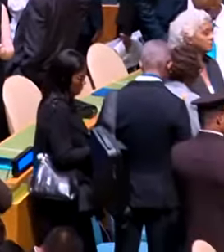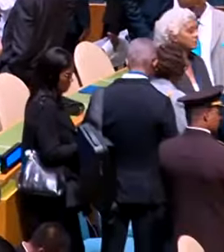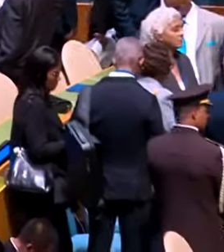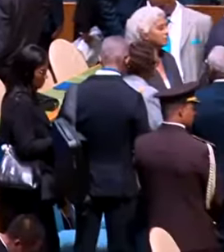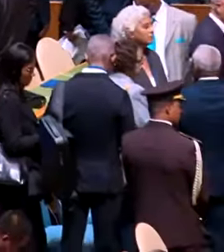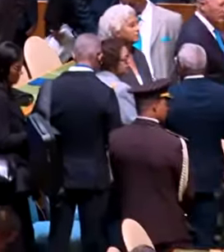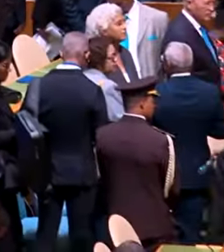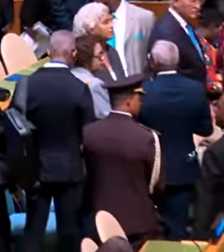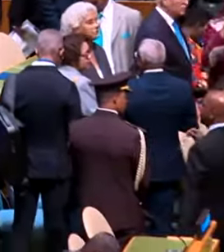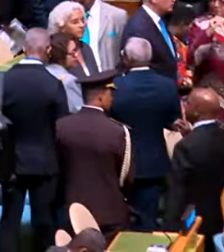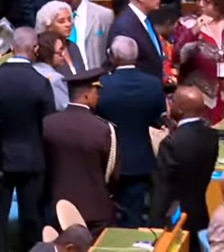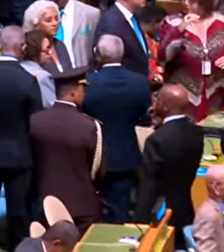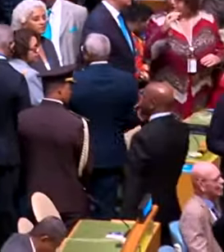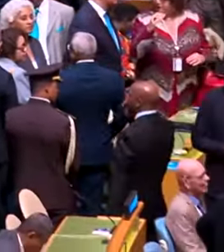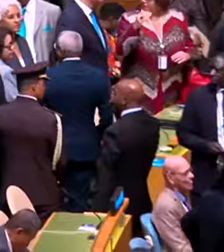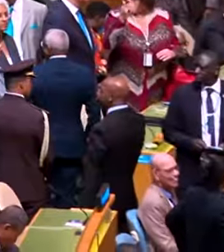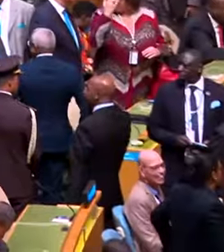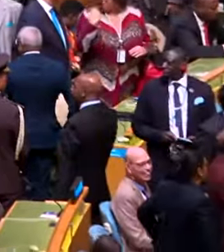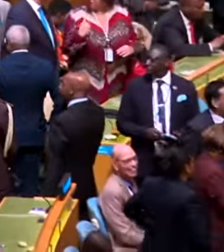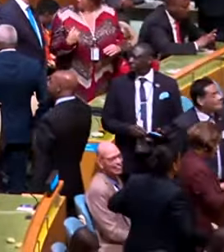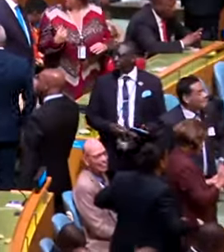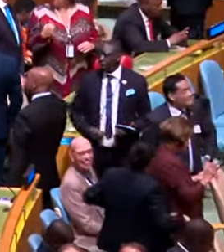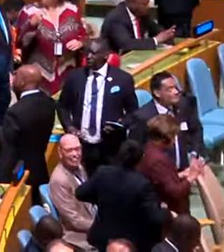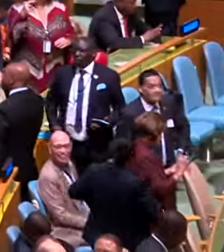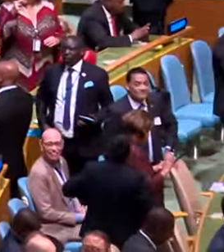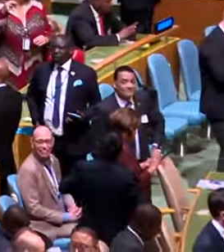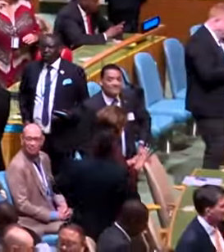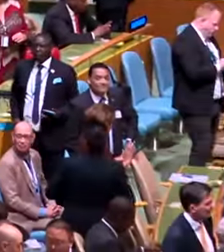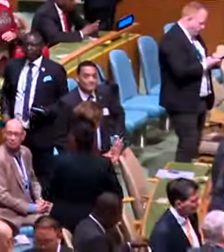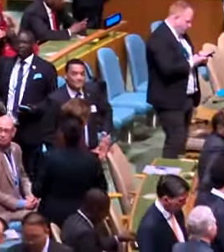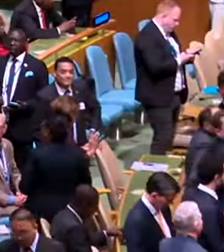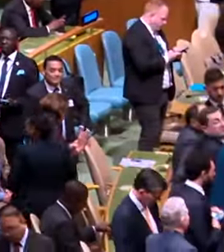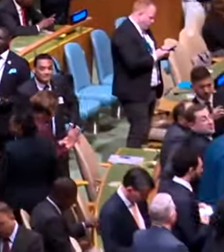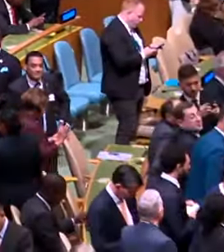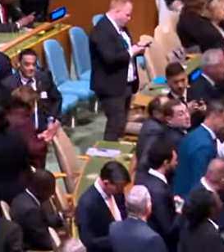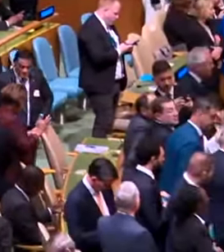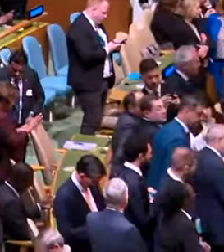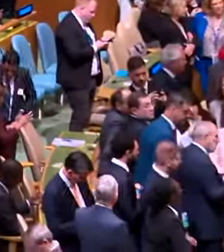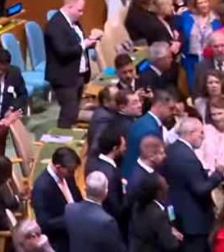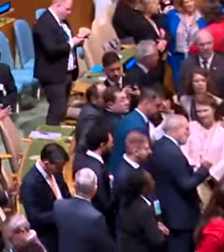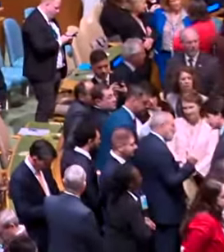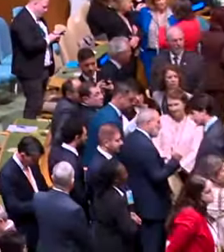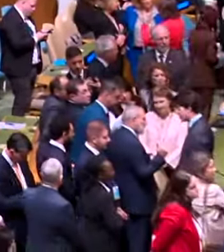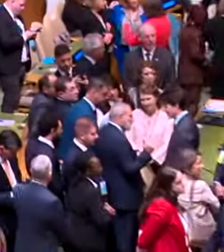Tchau. Tchau. Tchau. Tchau.